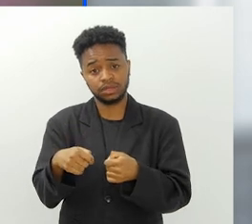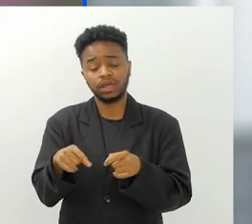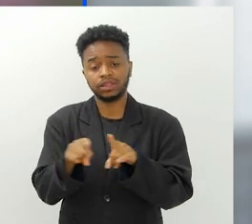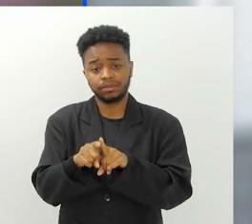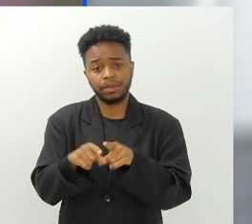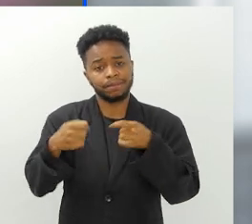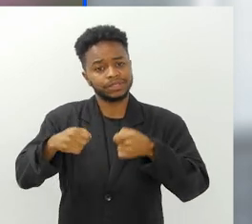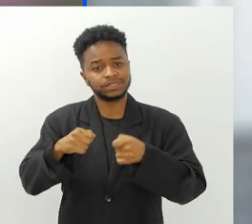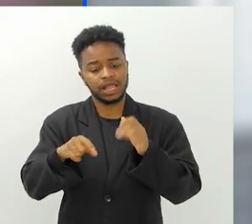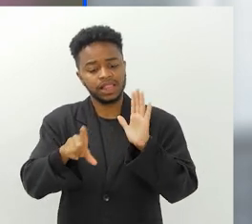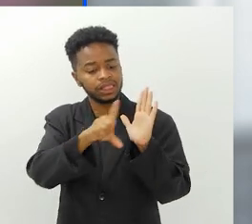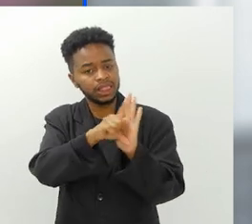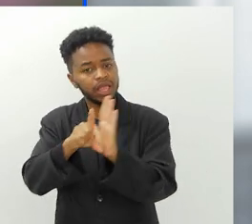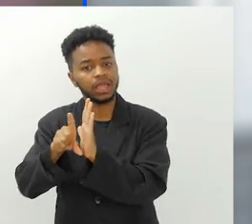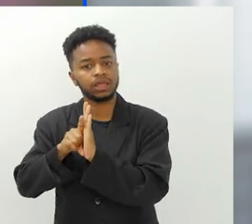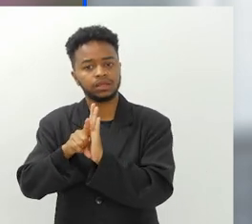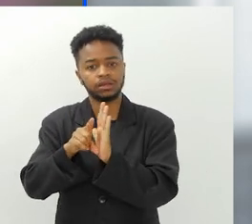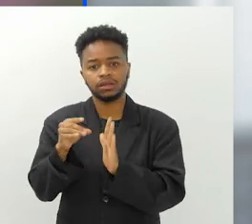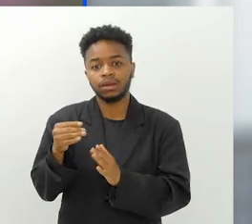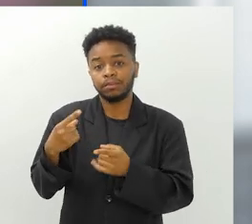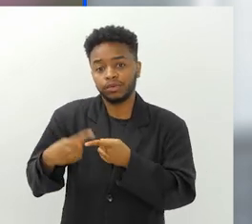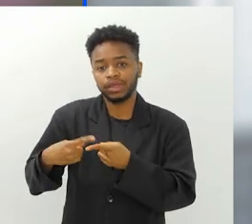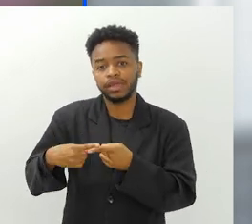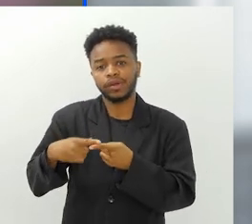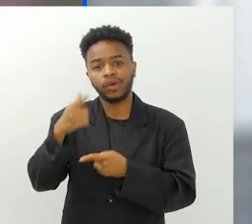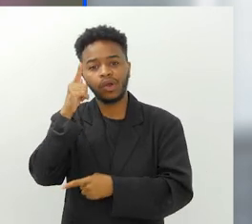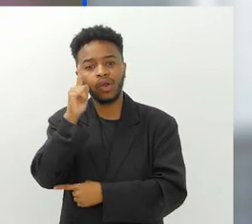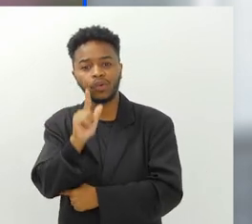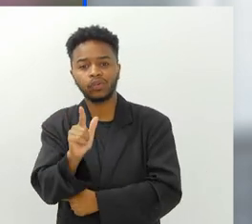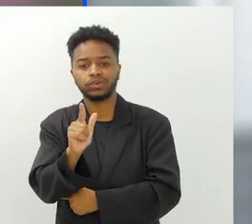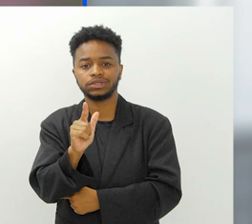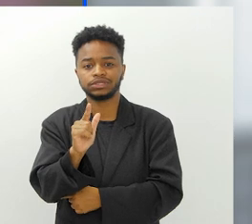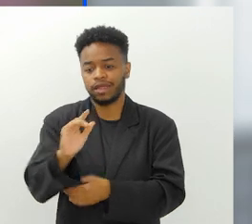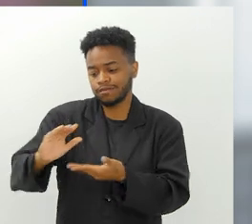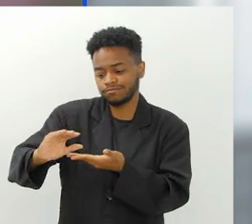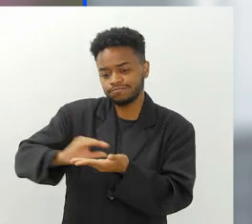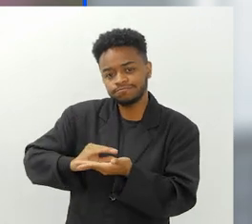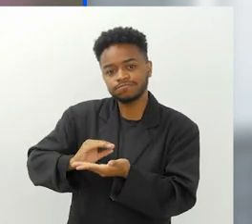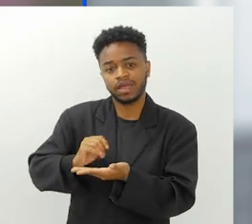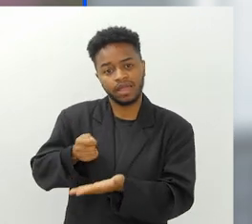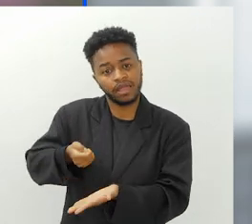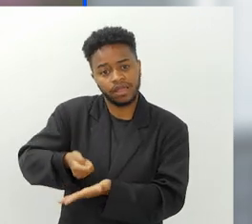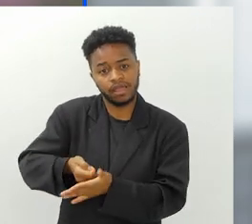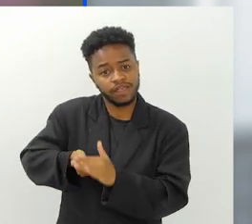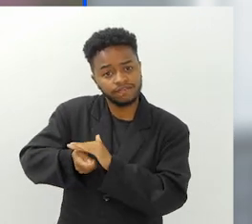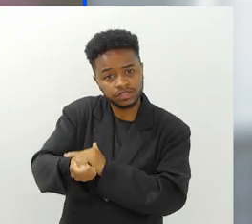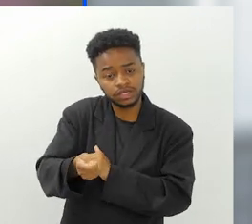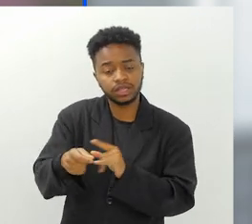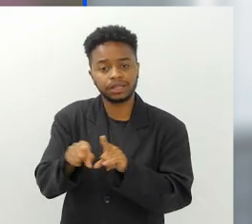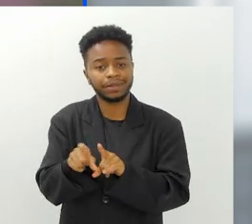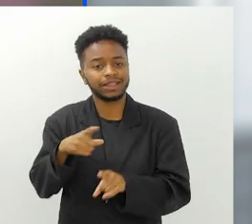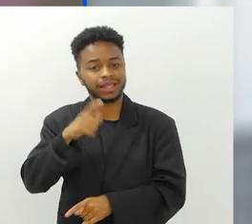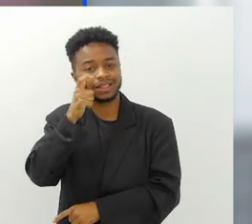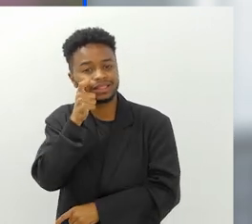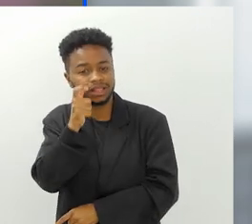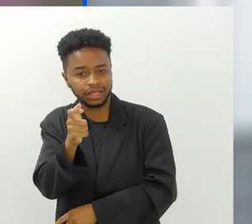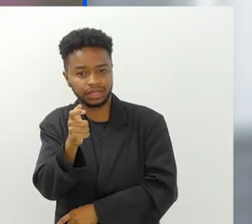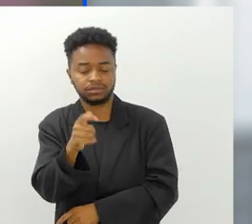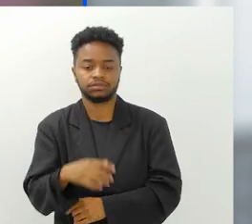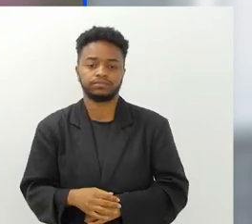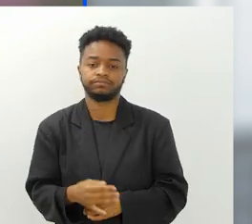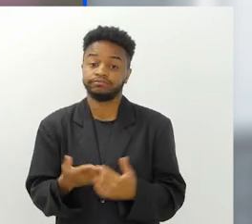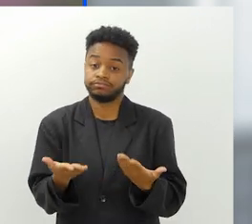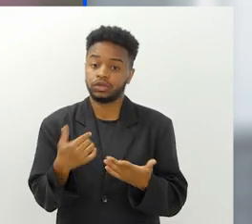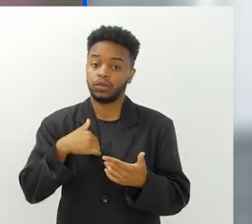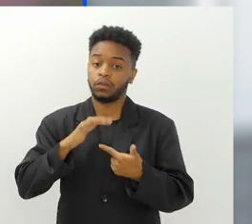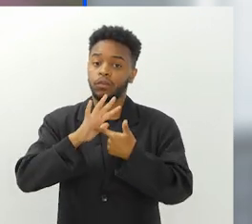incentivo e legislação para que você possa atrair investidores que se interessem cada vez mais